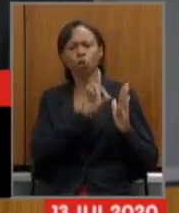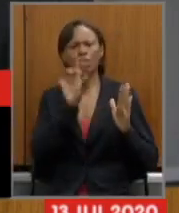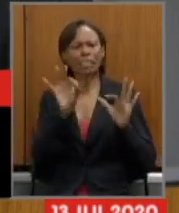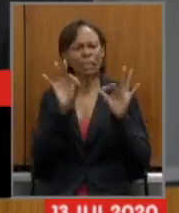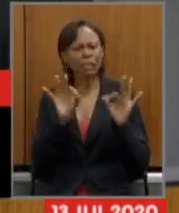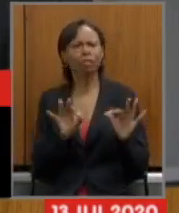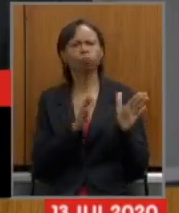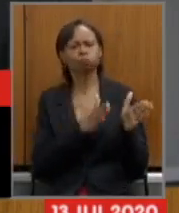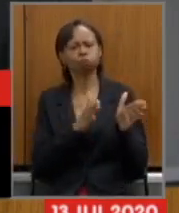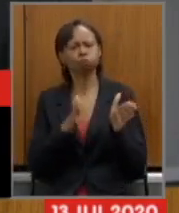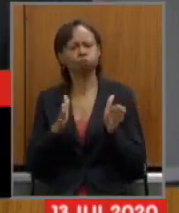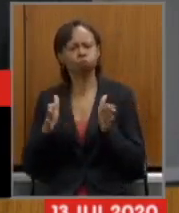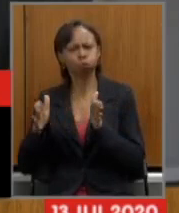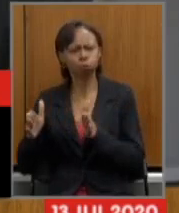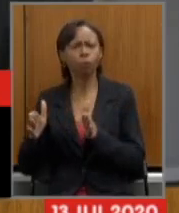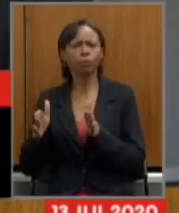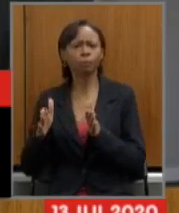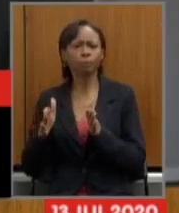Ipseng